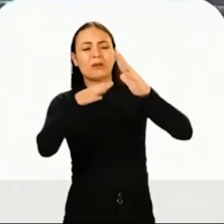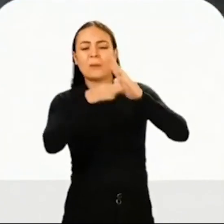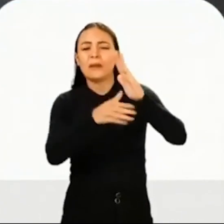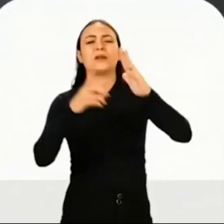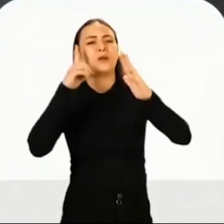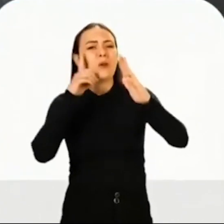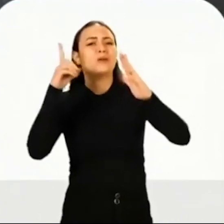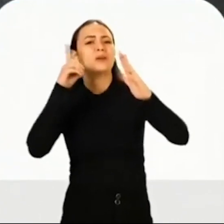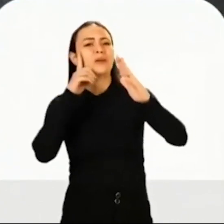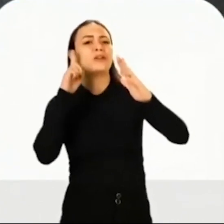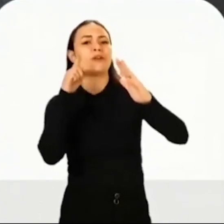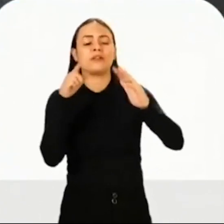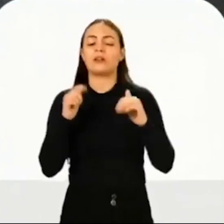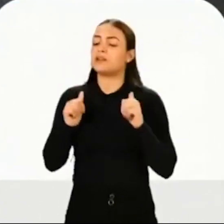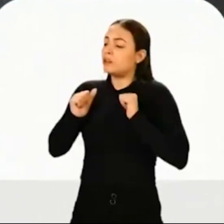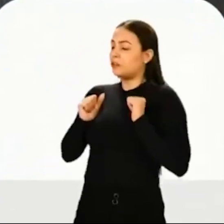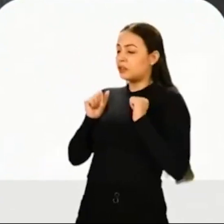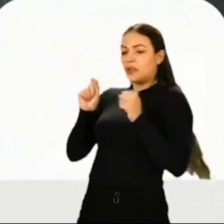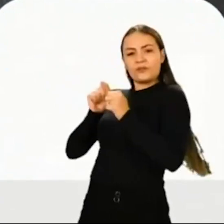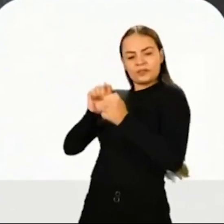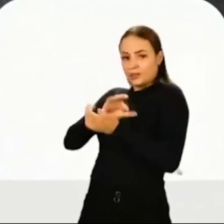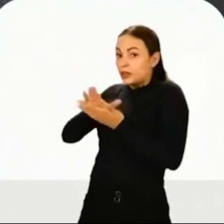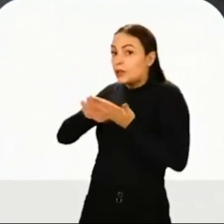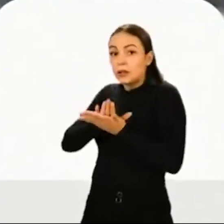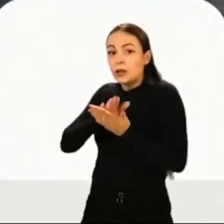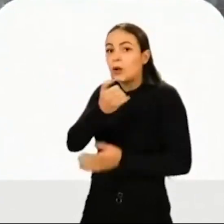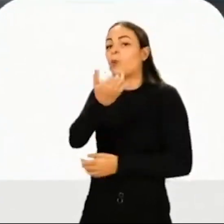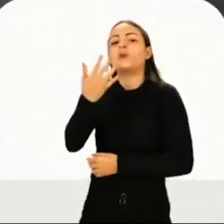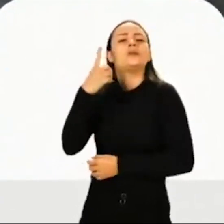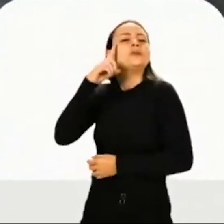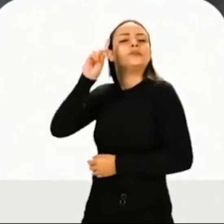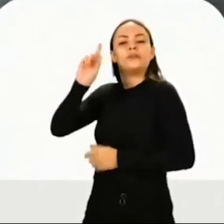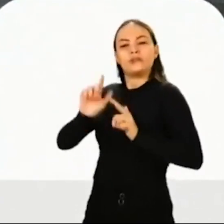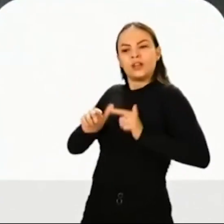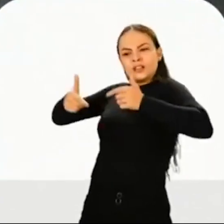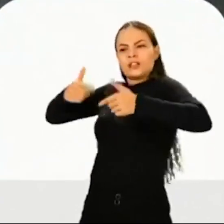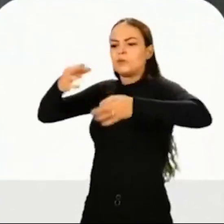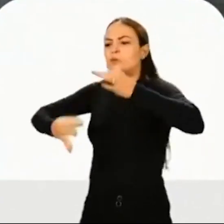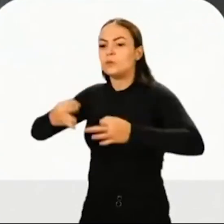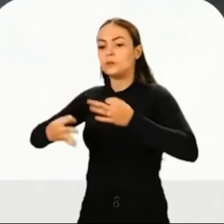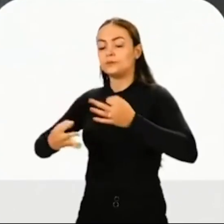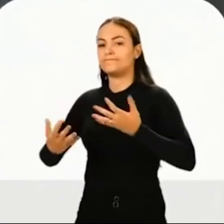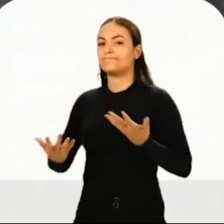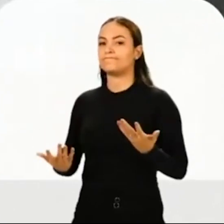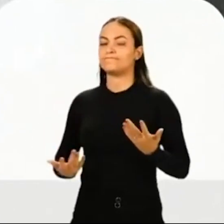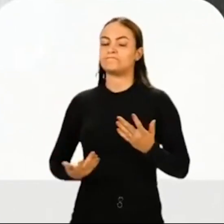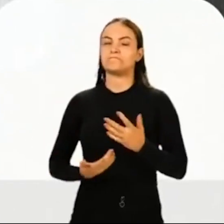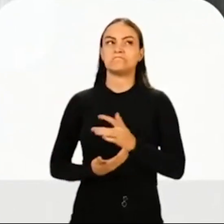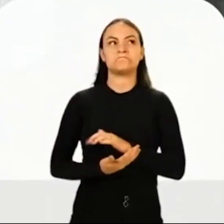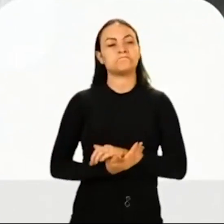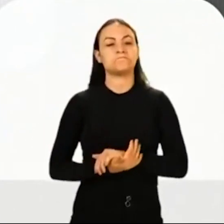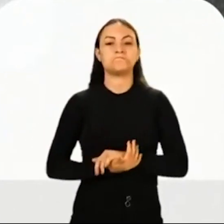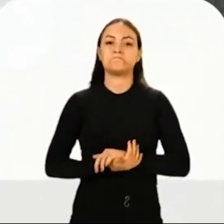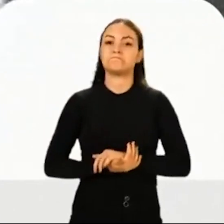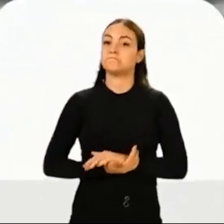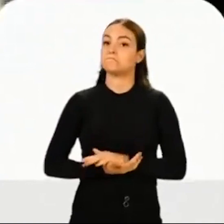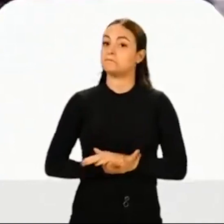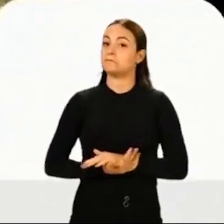Se roubasse em sua casa todos os dias, quanto tempo você demoraria para tomar uma atitude?